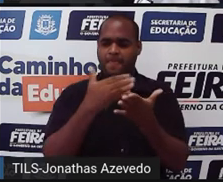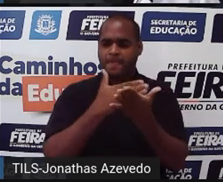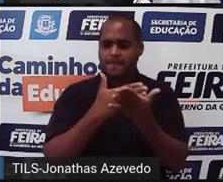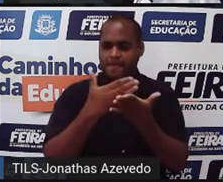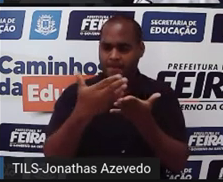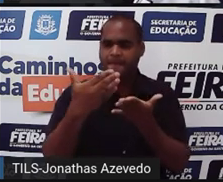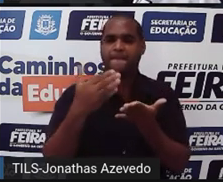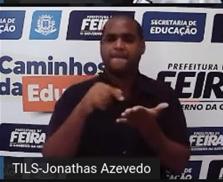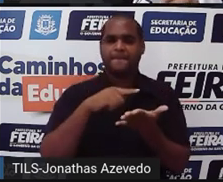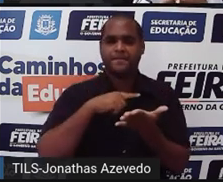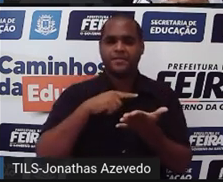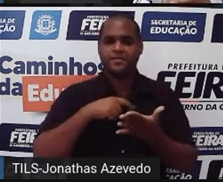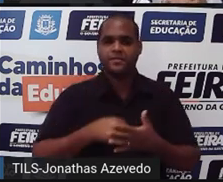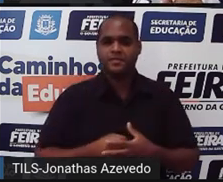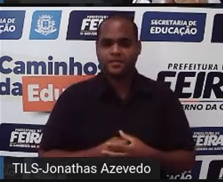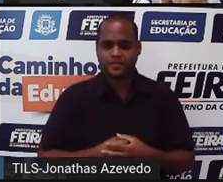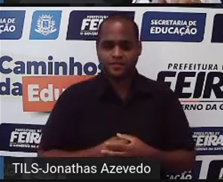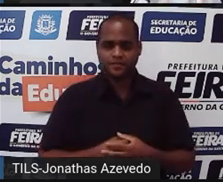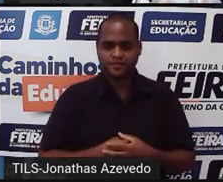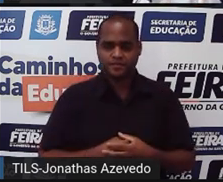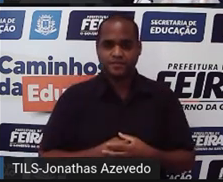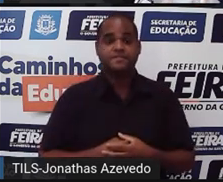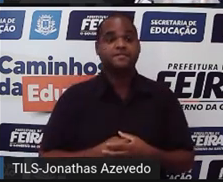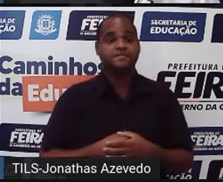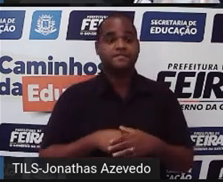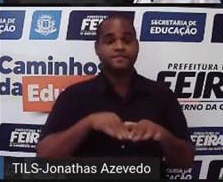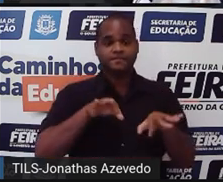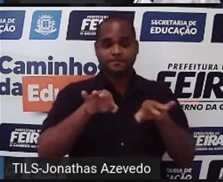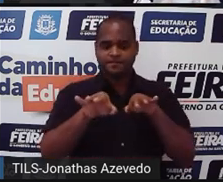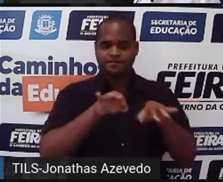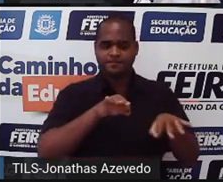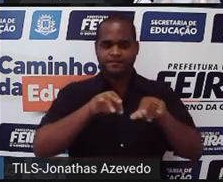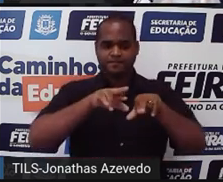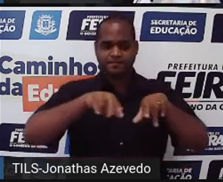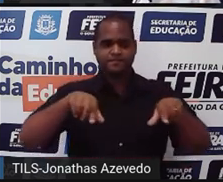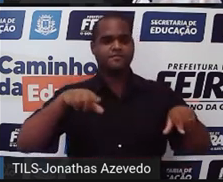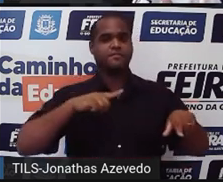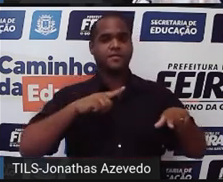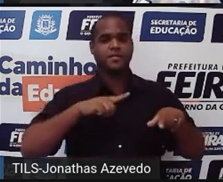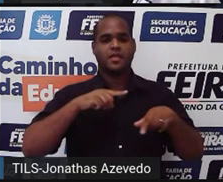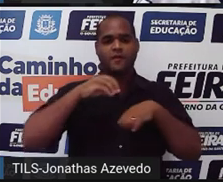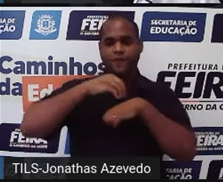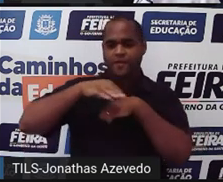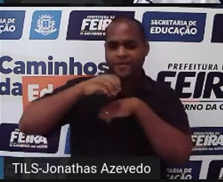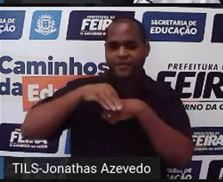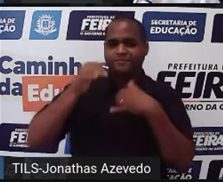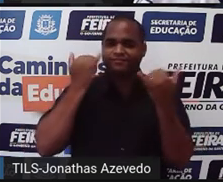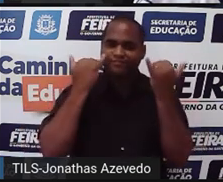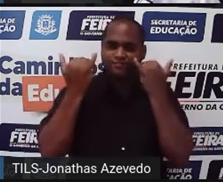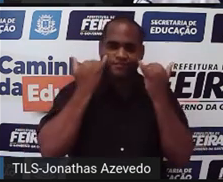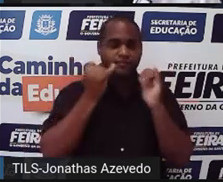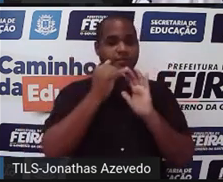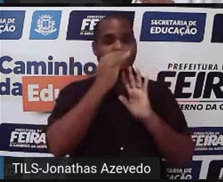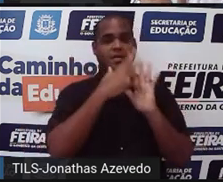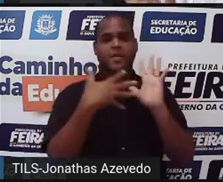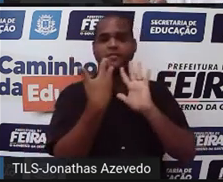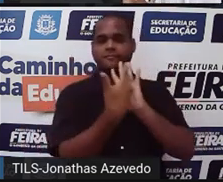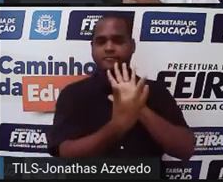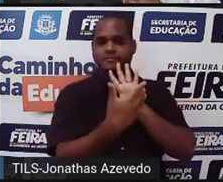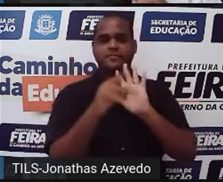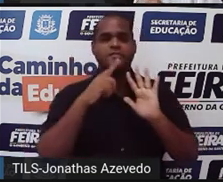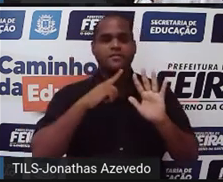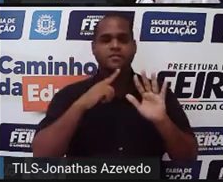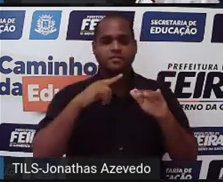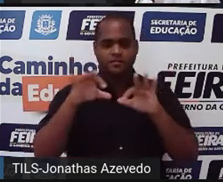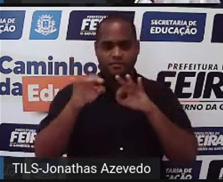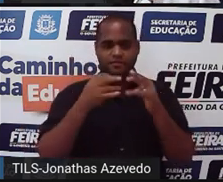o seguinte tá? Vamos organizar algumas informações usando uma tabela olha só então eu